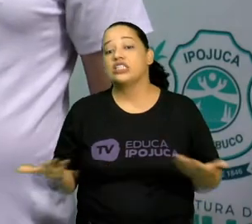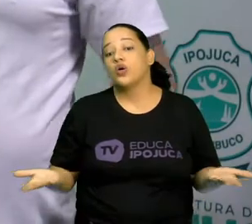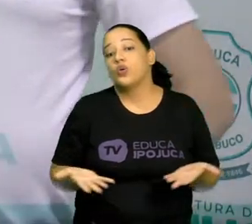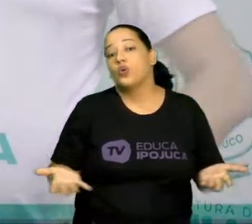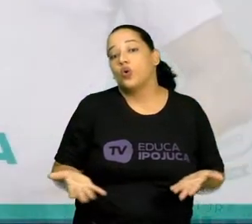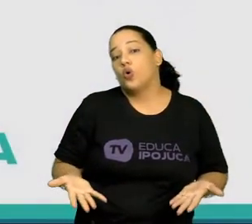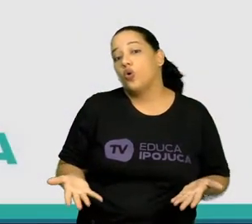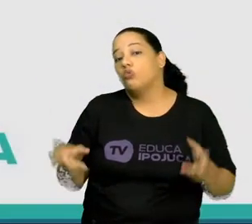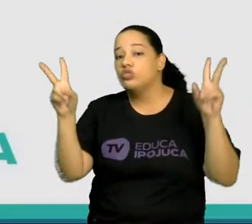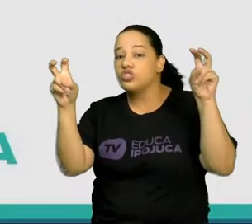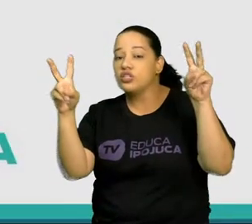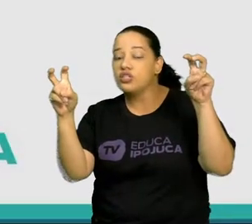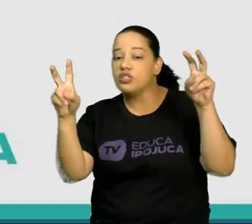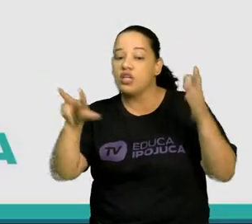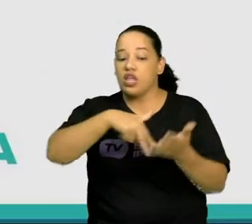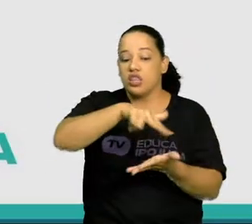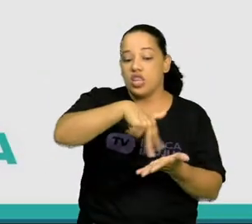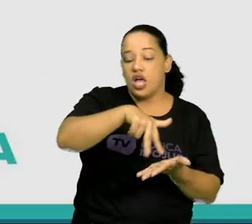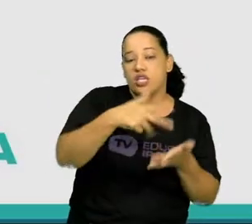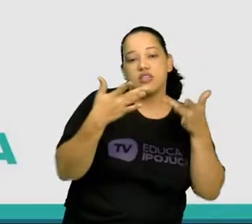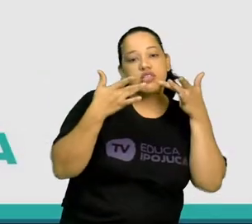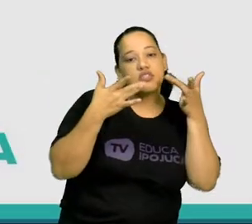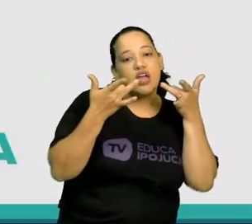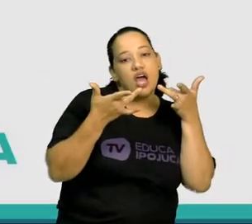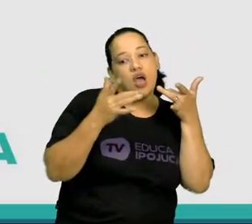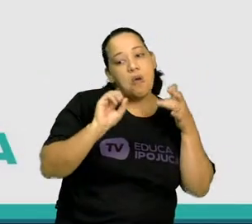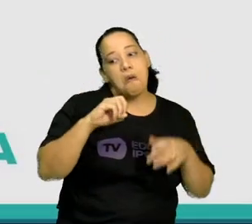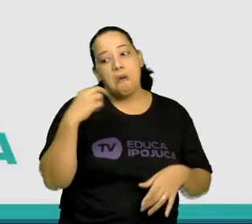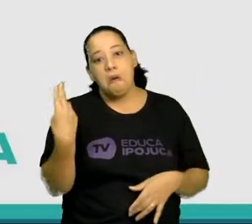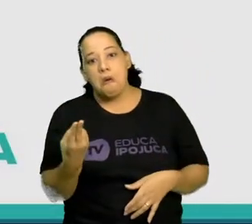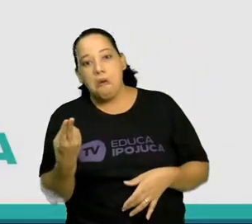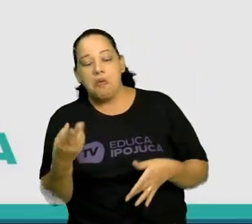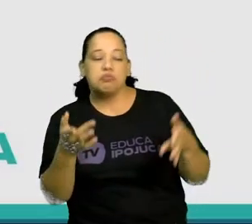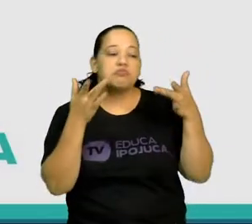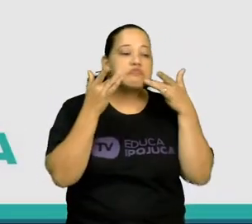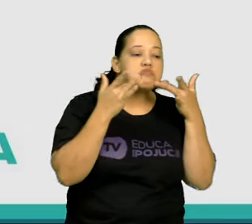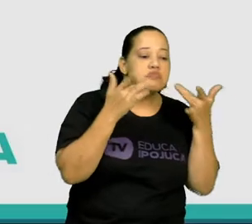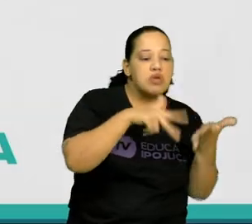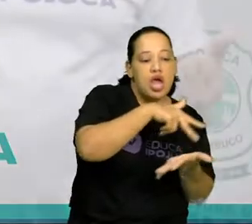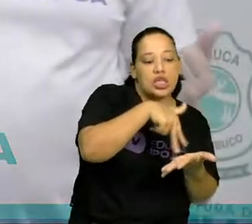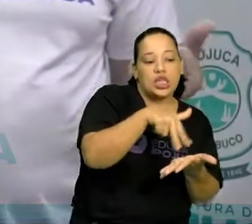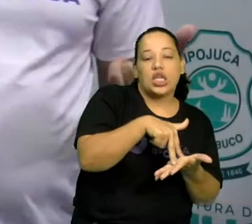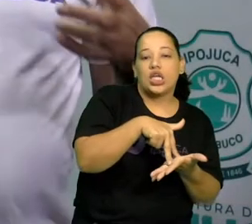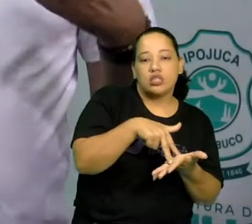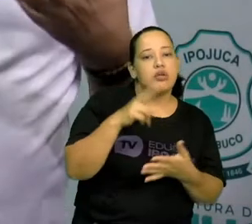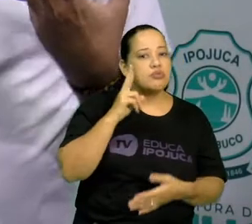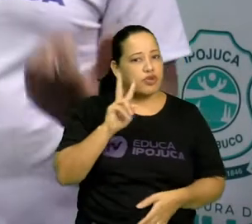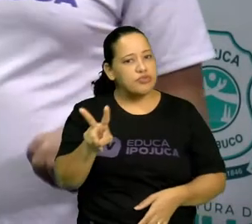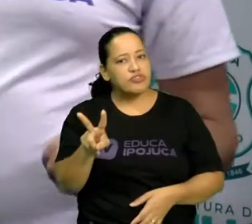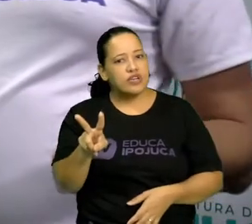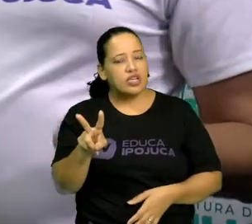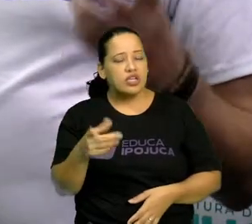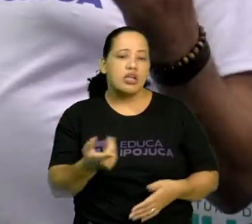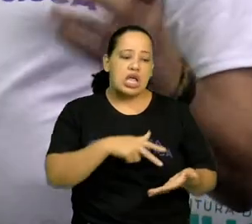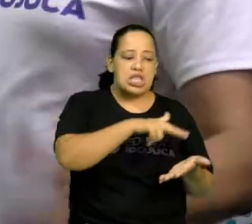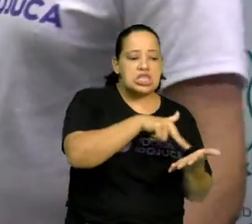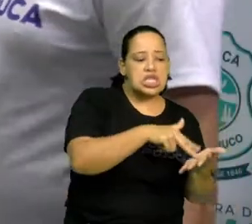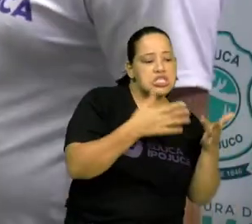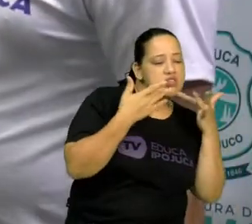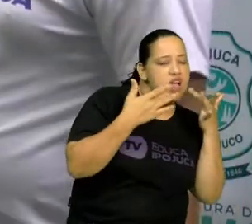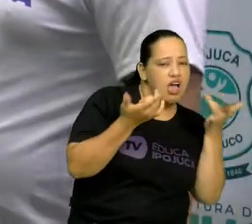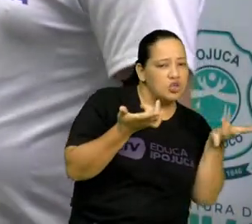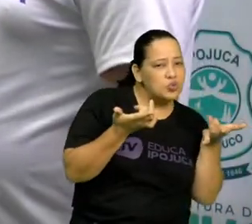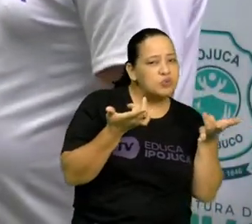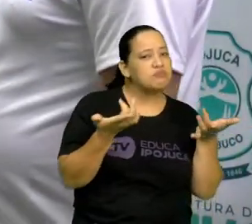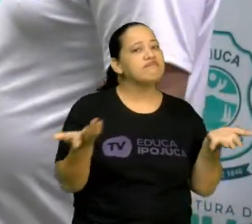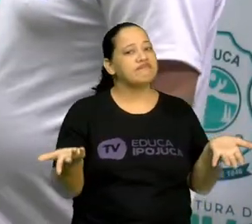a gente vai falar sobre dança-teatro ou teatro-dança. Tanto faz, vamos ver o que é isso aí? Dança-teatro? Vamos nessa.